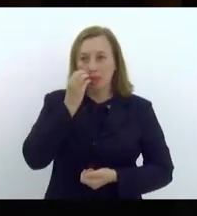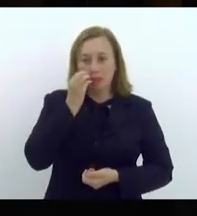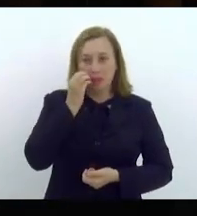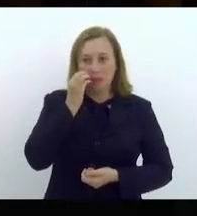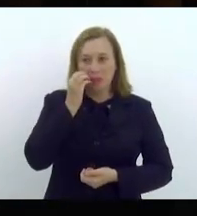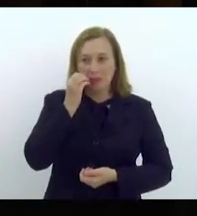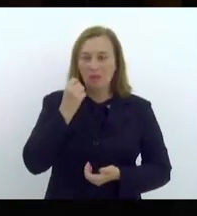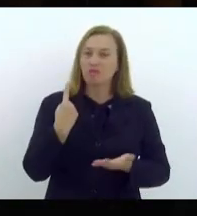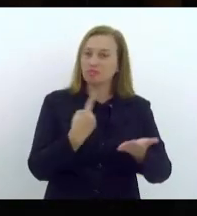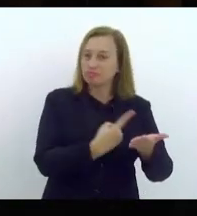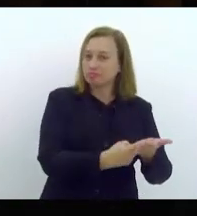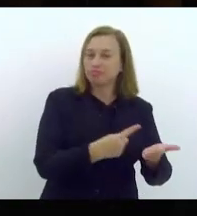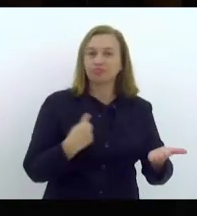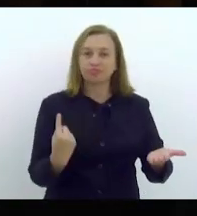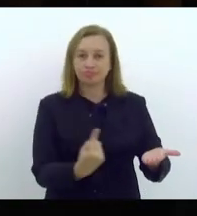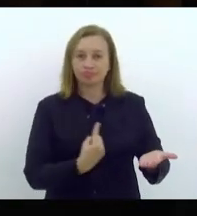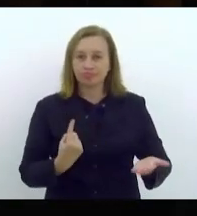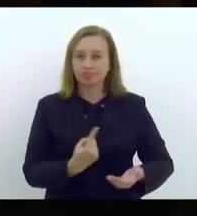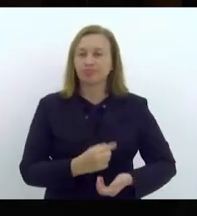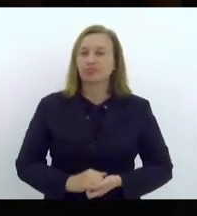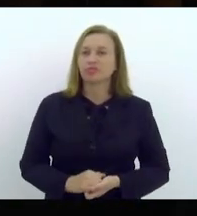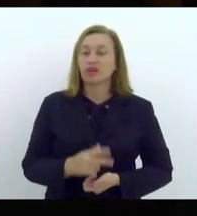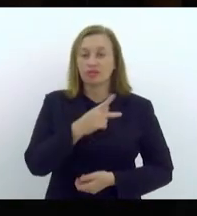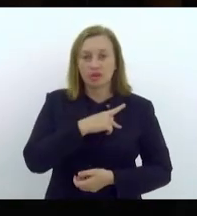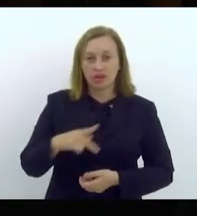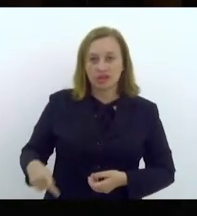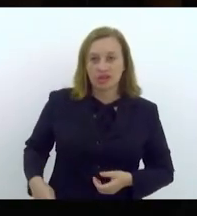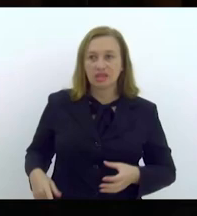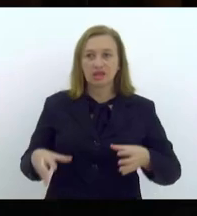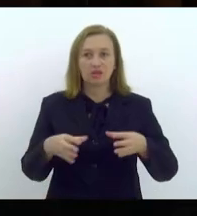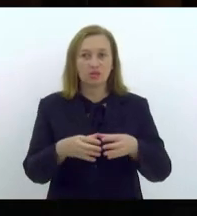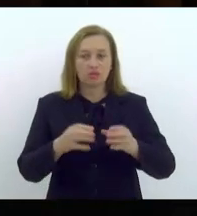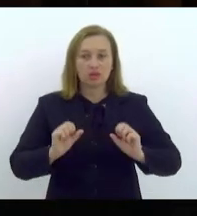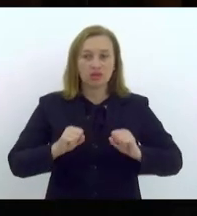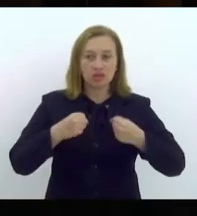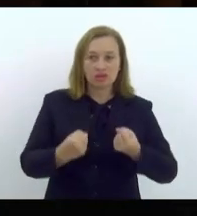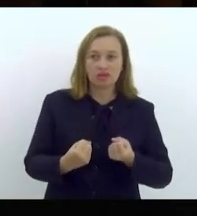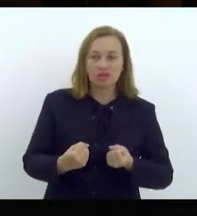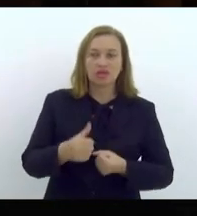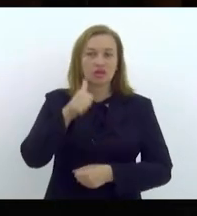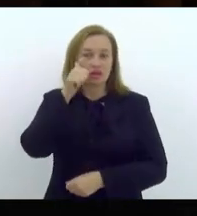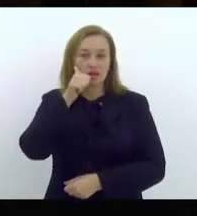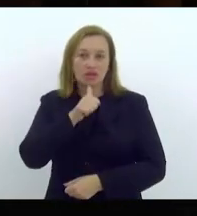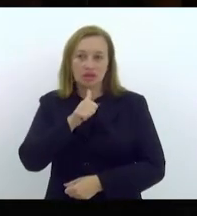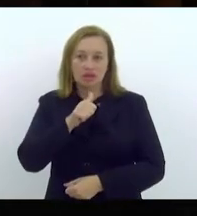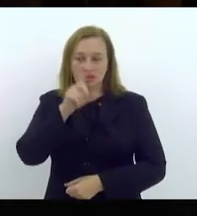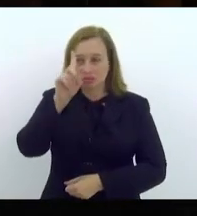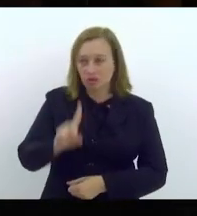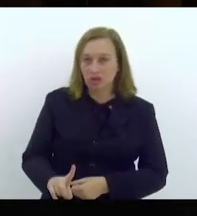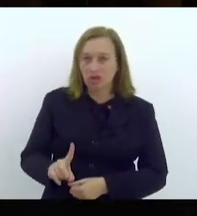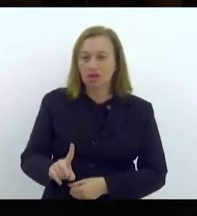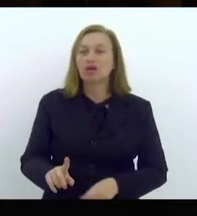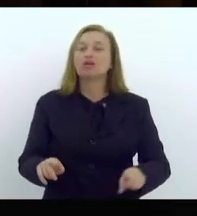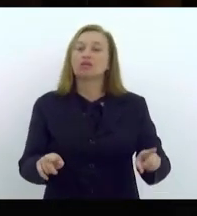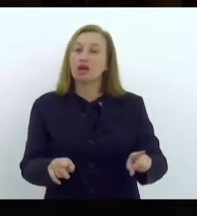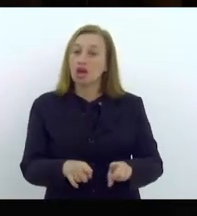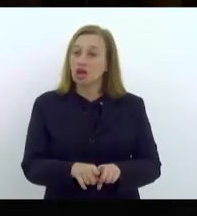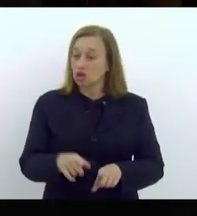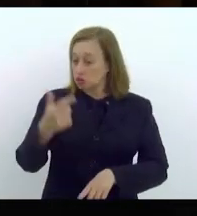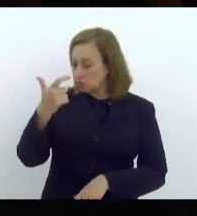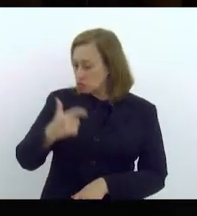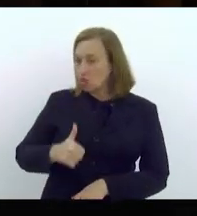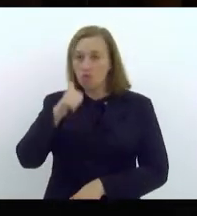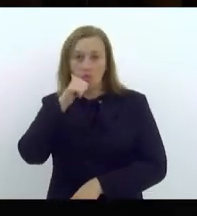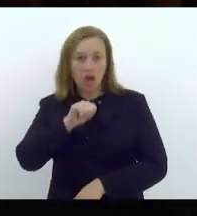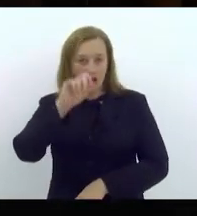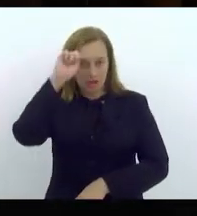compromisso enquanto presidenta da Comissão de Defesa dos Direitos da Mulher, mas mais que isso, enquanto uma mulher, uma mulher